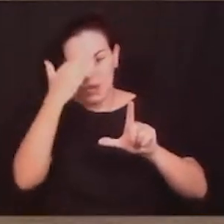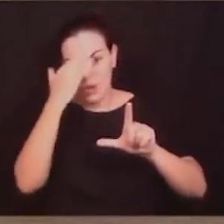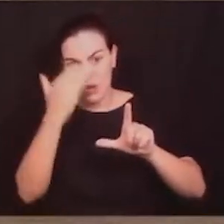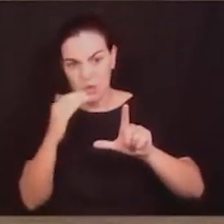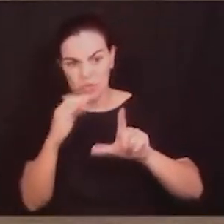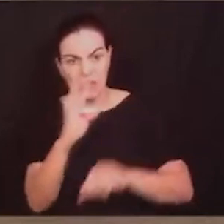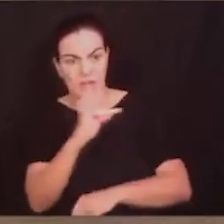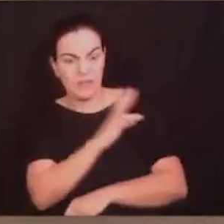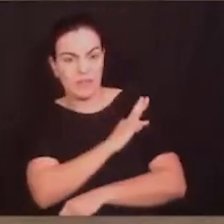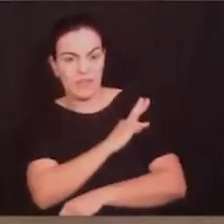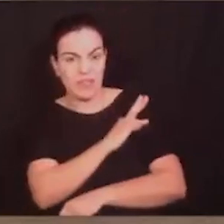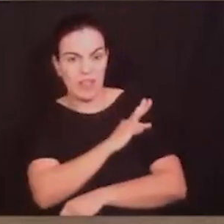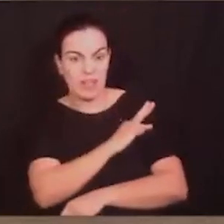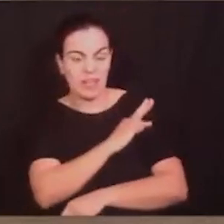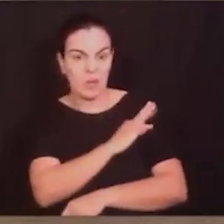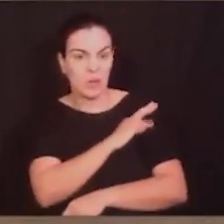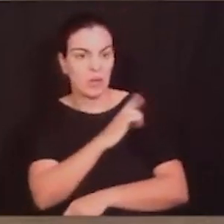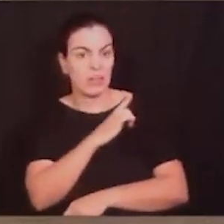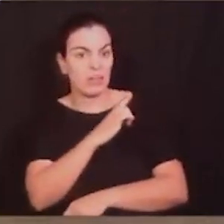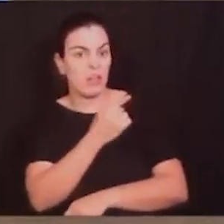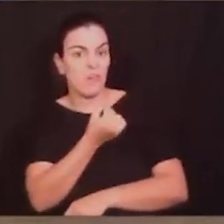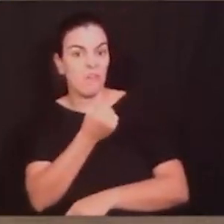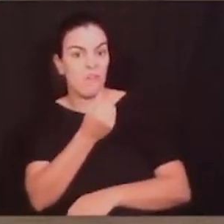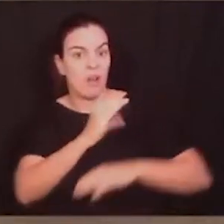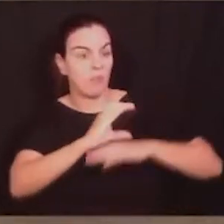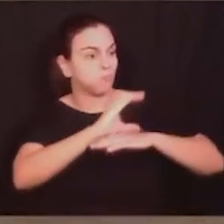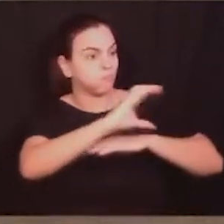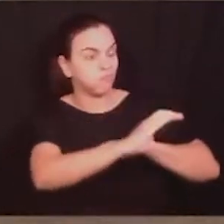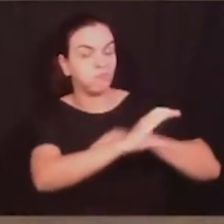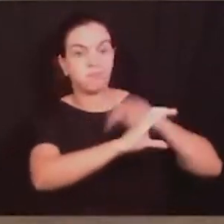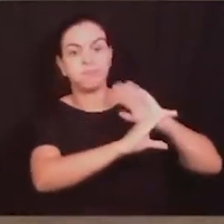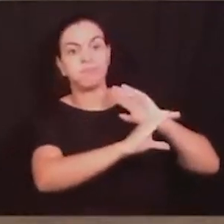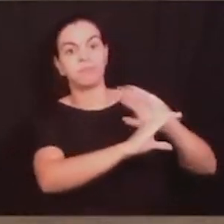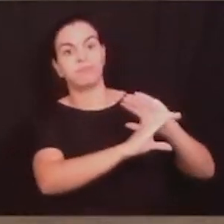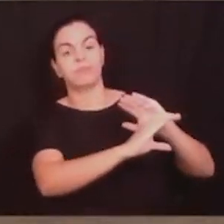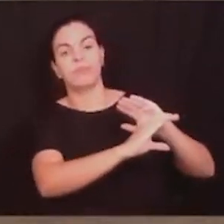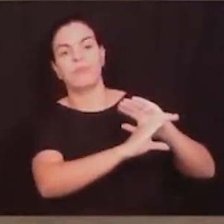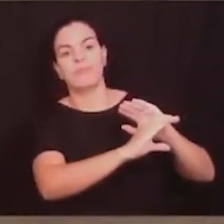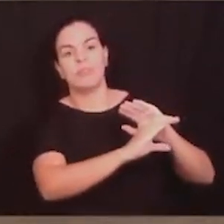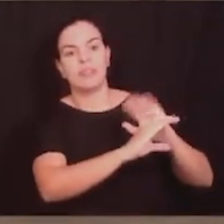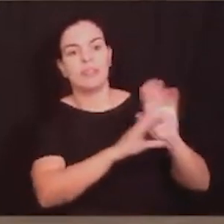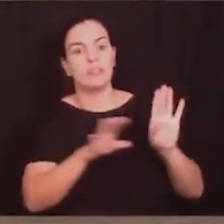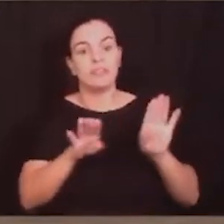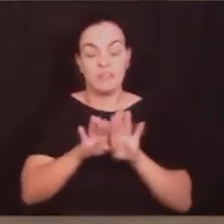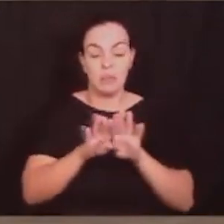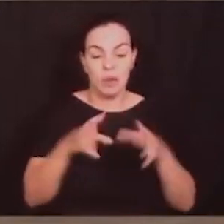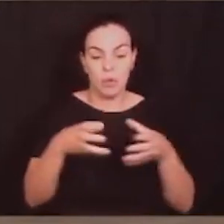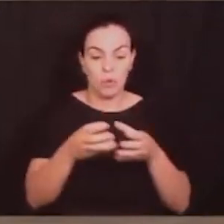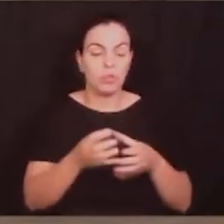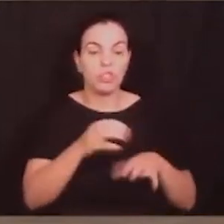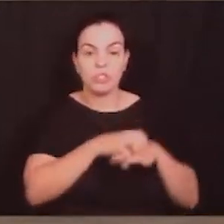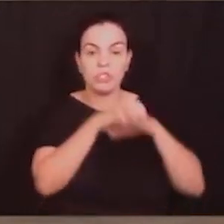constitui uma caixa preta. Como a gente apurou isso? Inclusive na comissão do transporte. Então, eu quero só